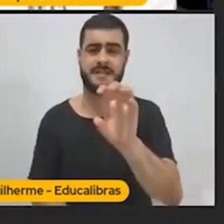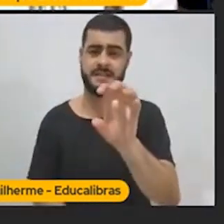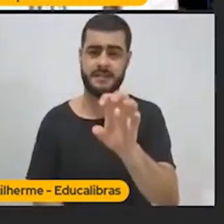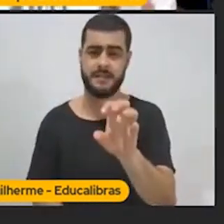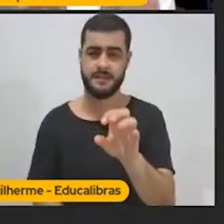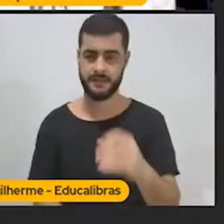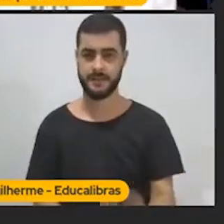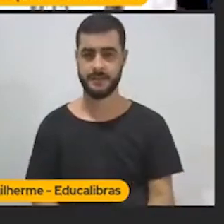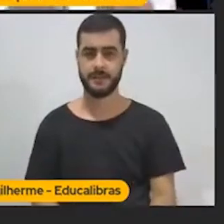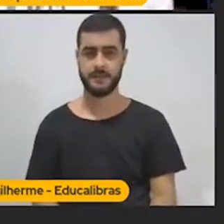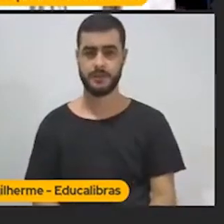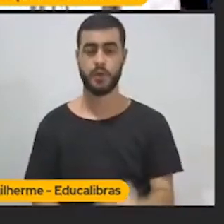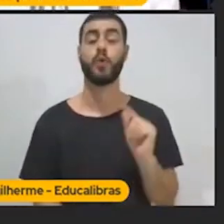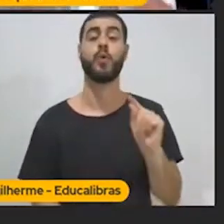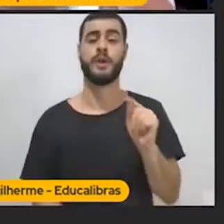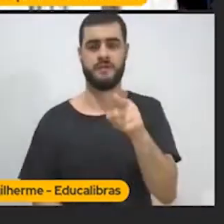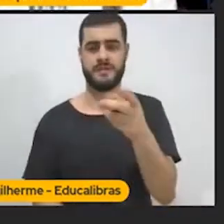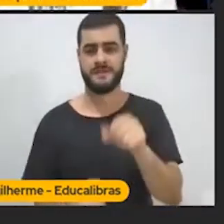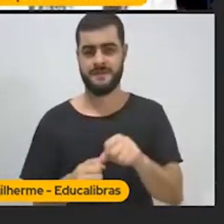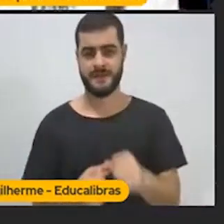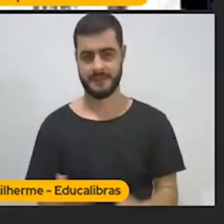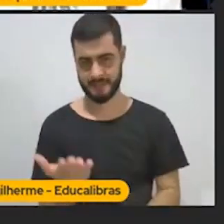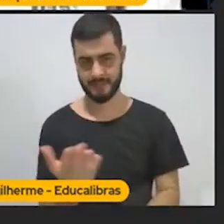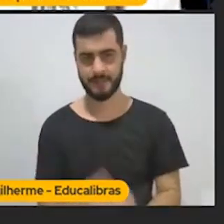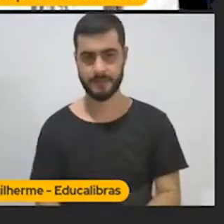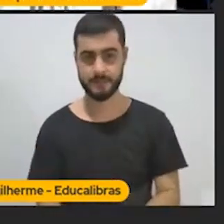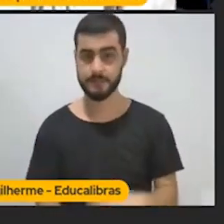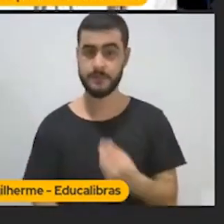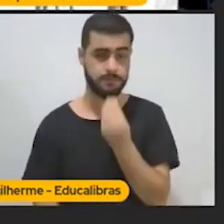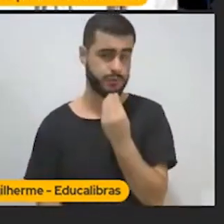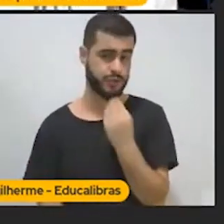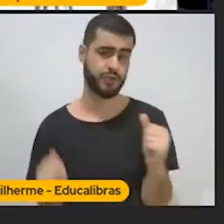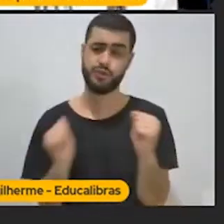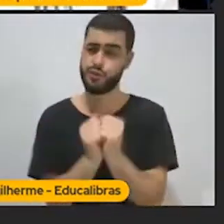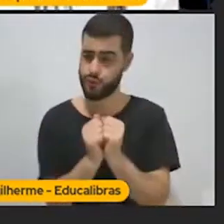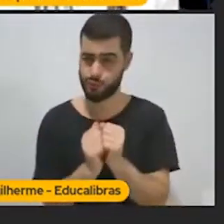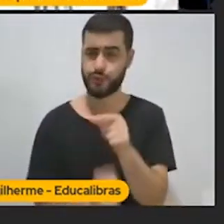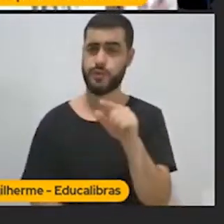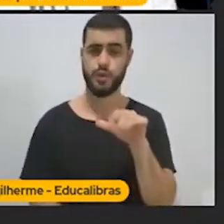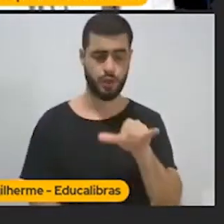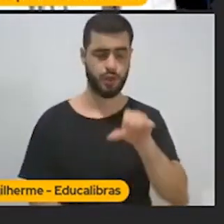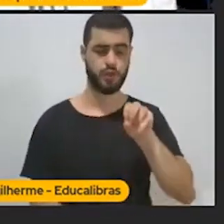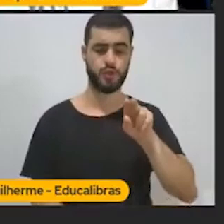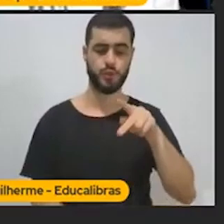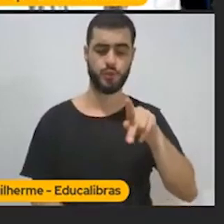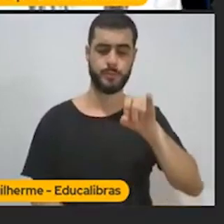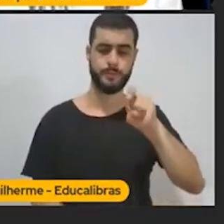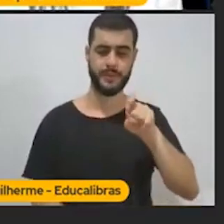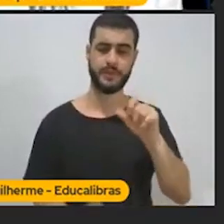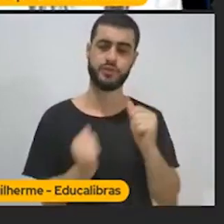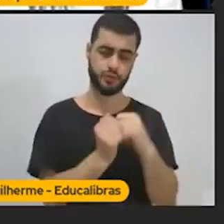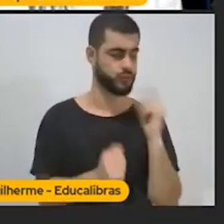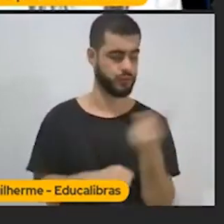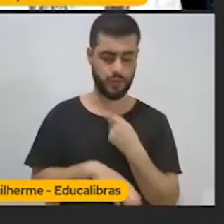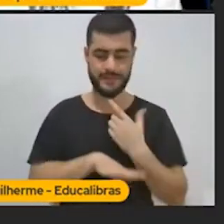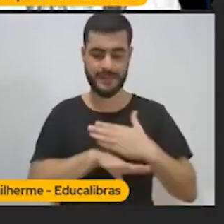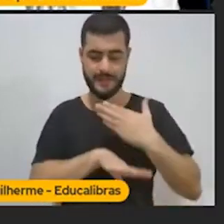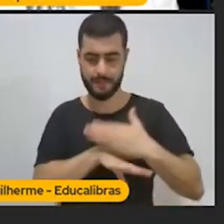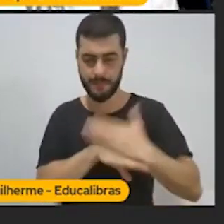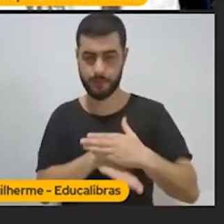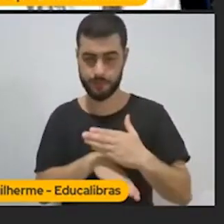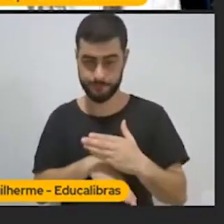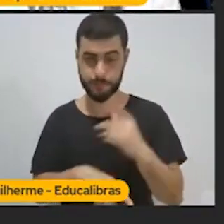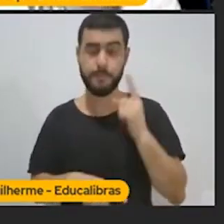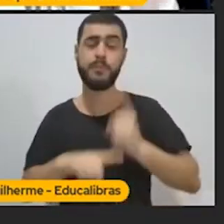com a gente do YouTube, Inventivos e o Pix, para fazer esse treinamento. Por que você faz o que você faz? Por que